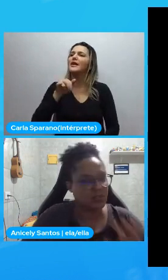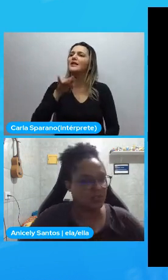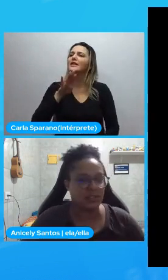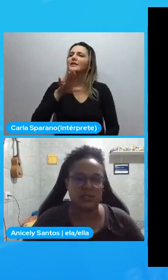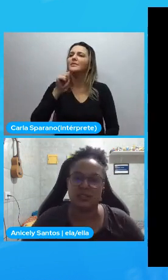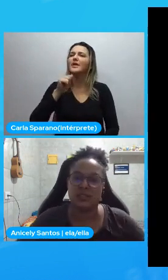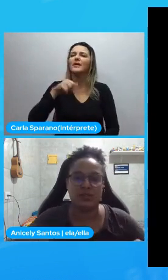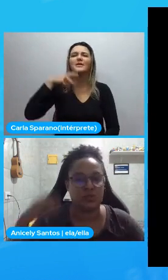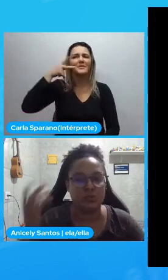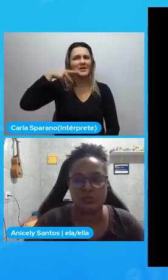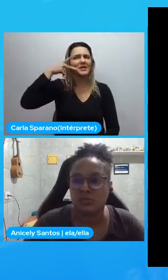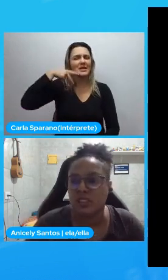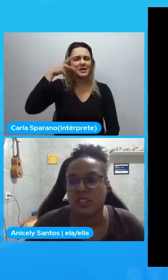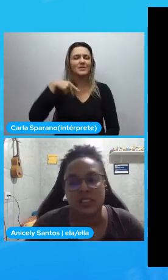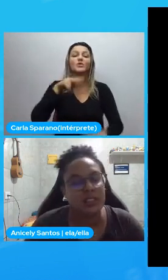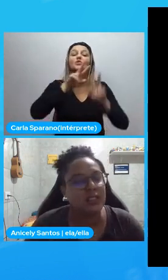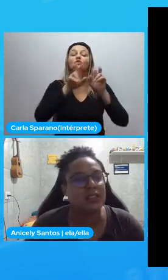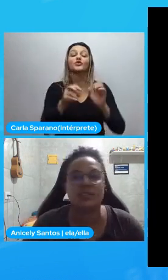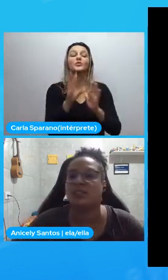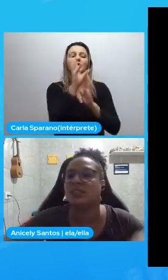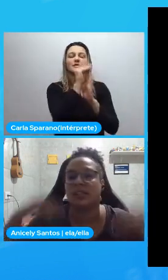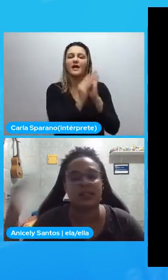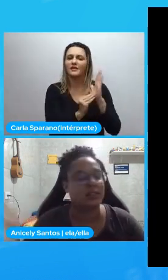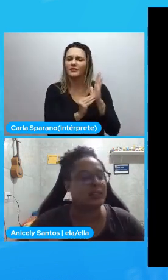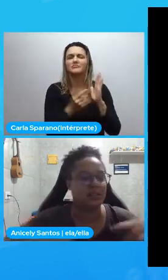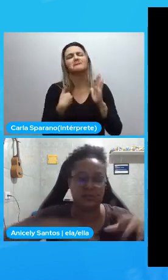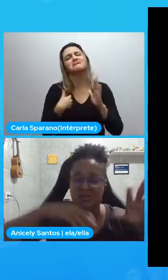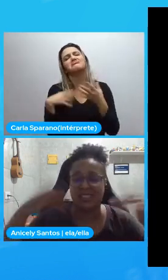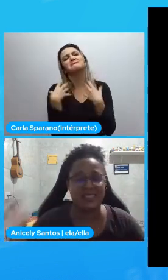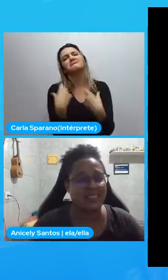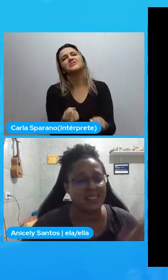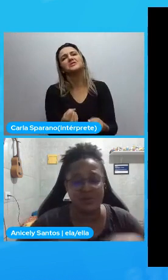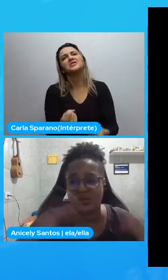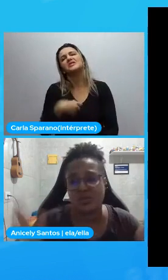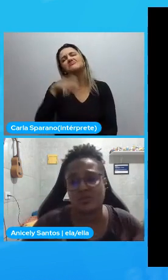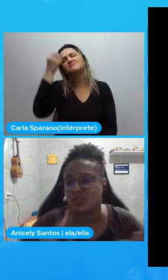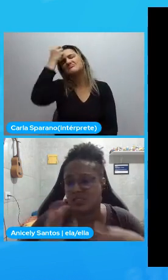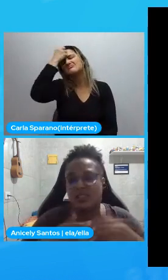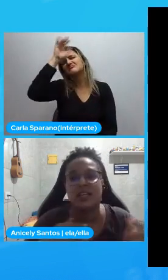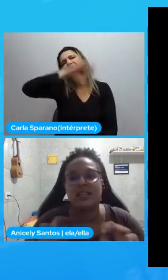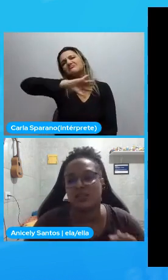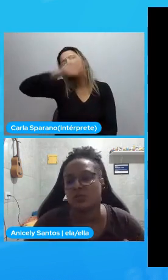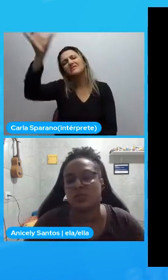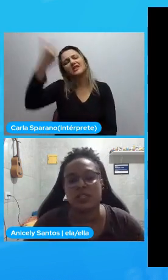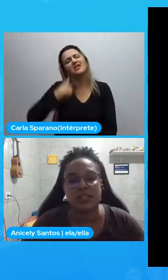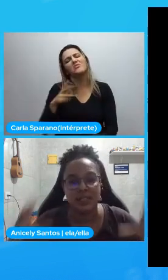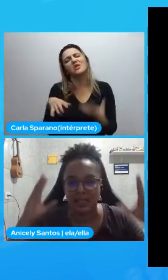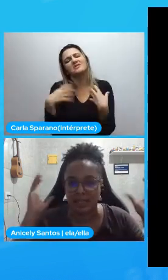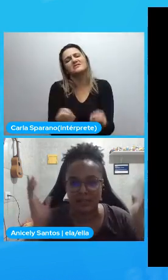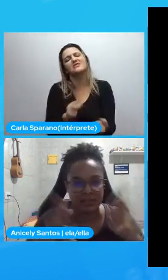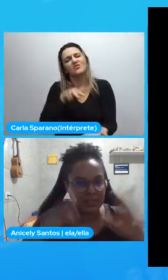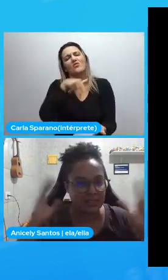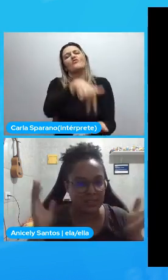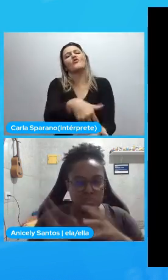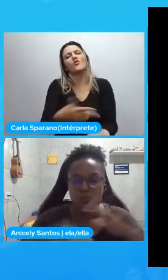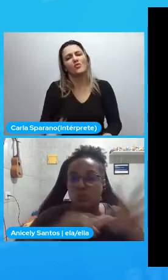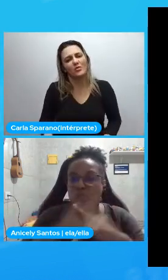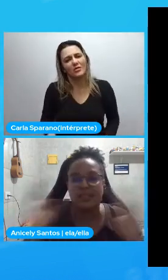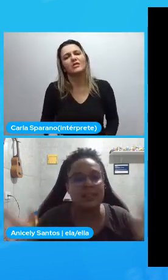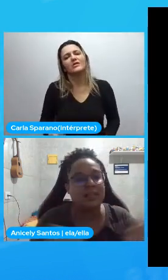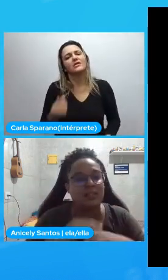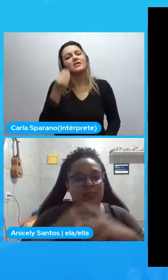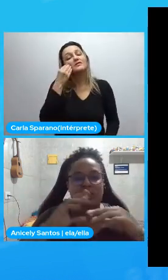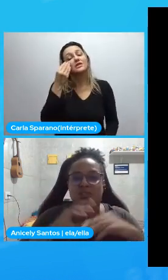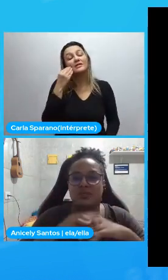eu não pensei duas vezes. Eu disse, eu vou. E não sei de nada ainda. Estou nem aí. Eu vou sim. E é isso. Porque eu estava tentando